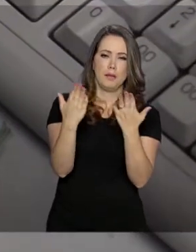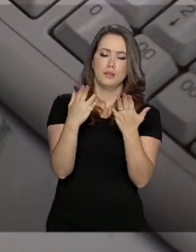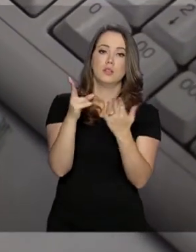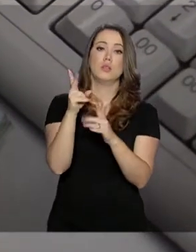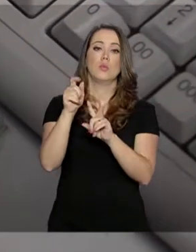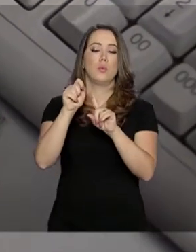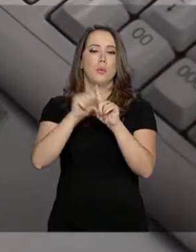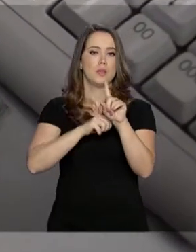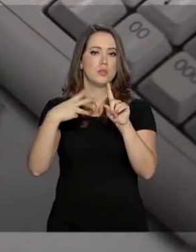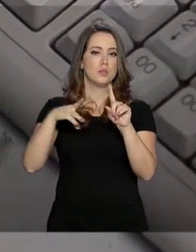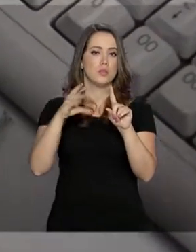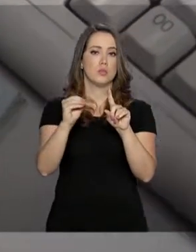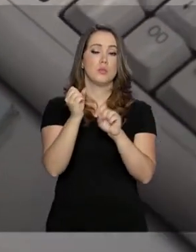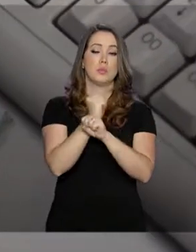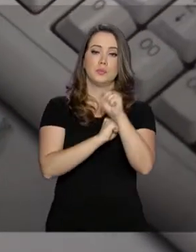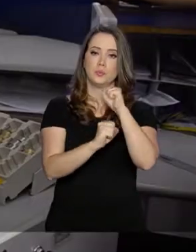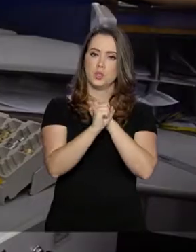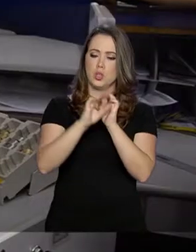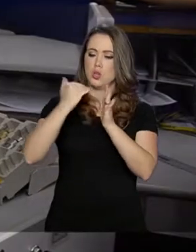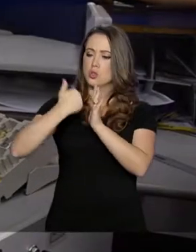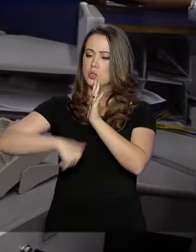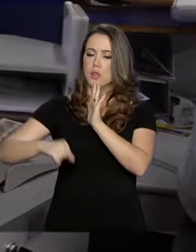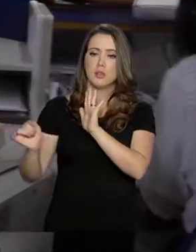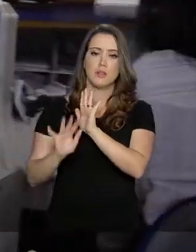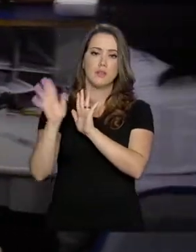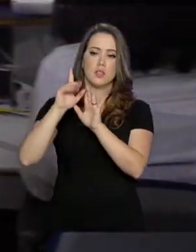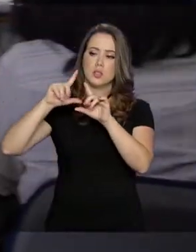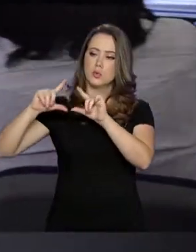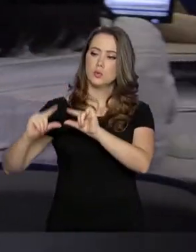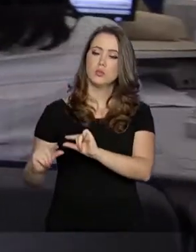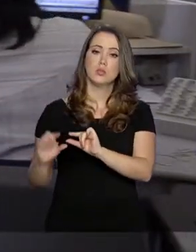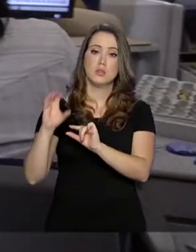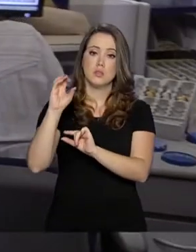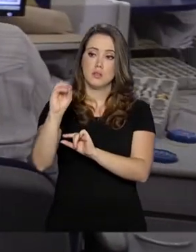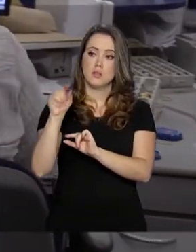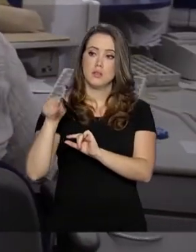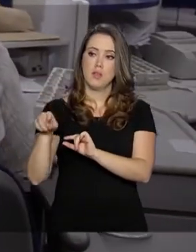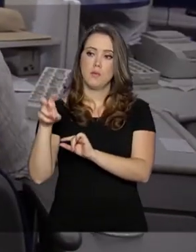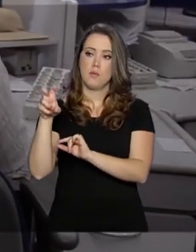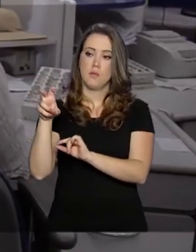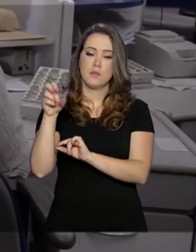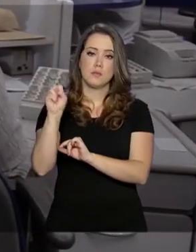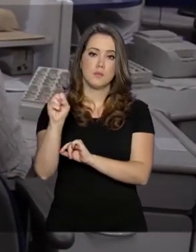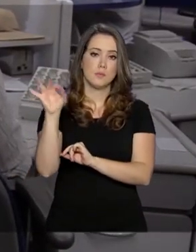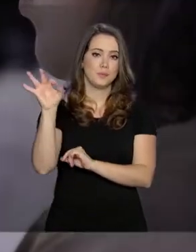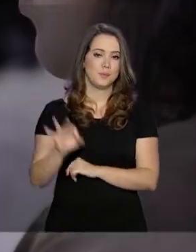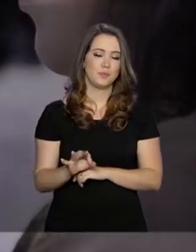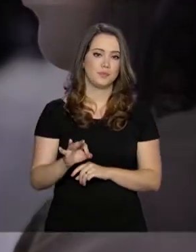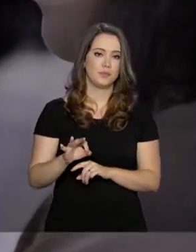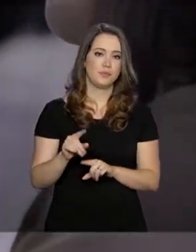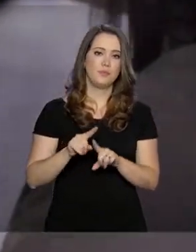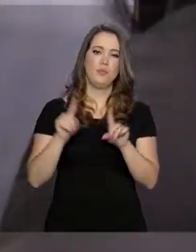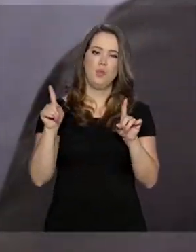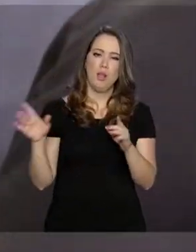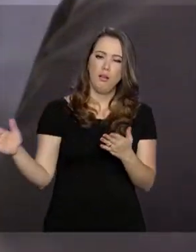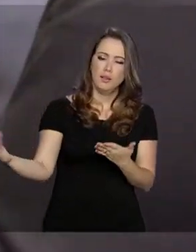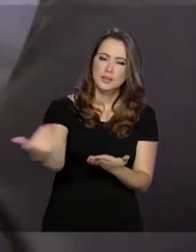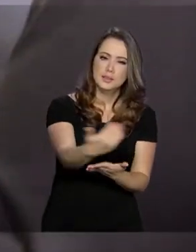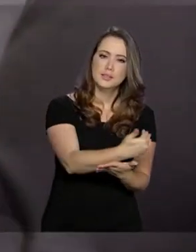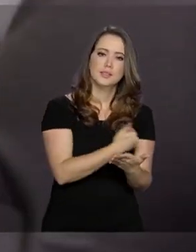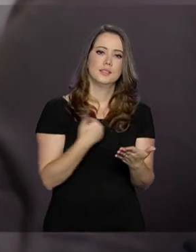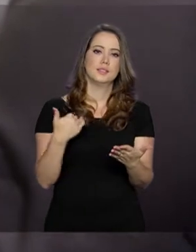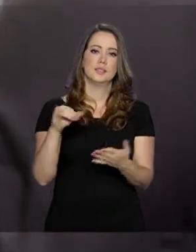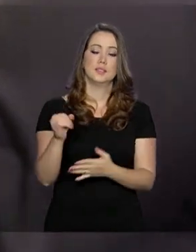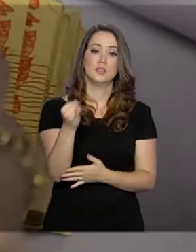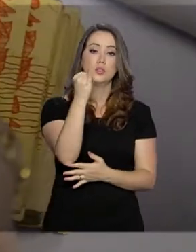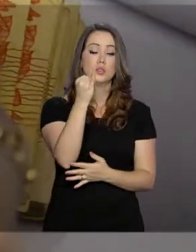passado, já descontada a inflação, houve queda de 0,58%. Já as receitas de janeiro a